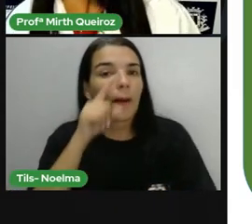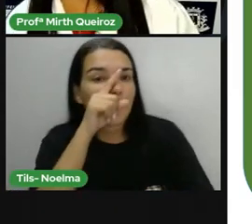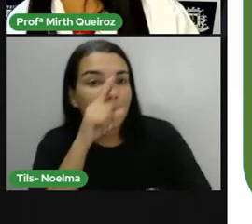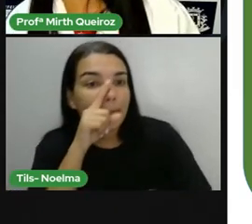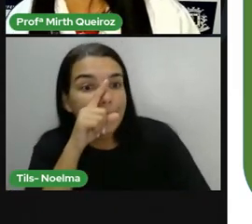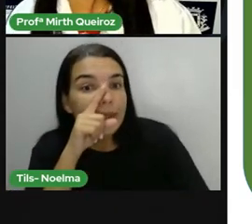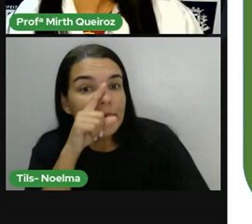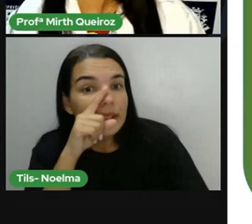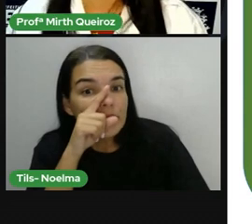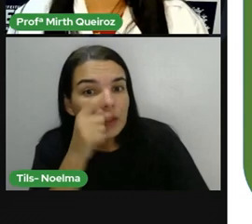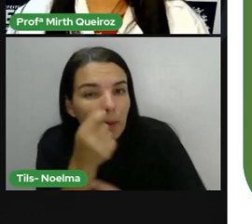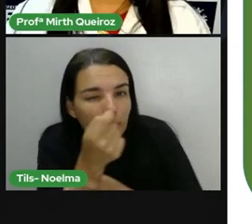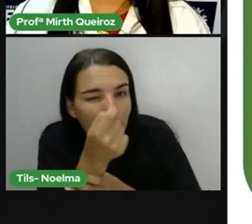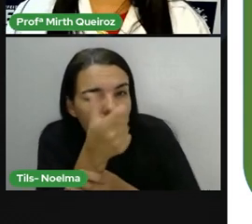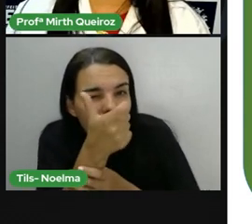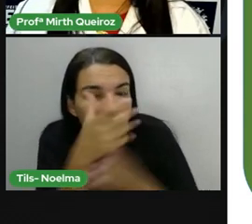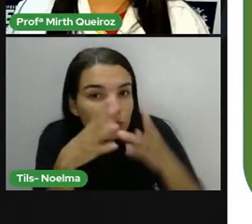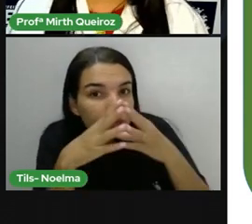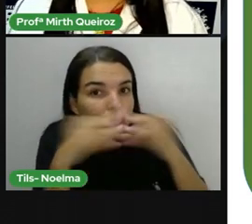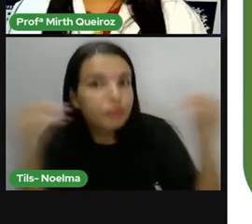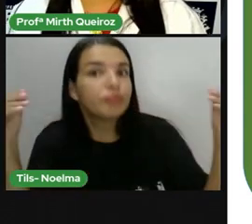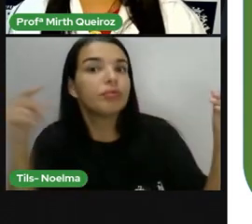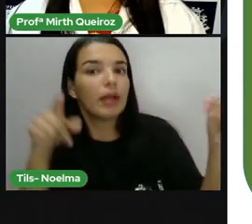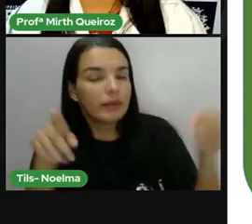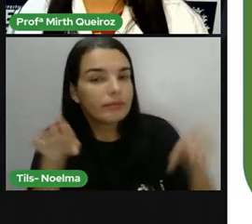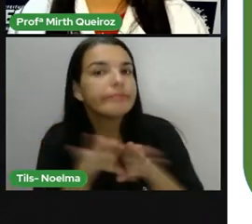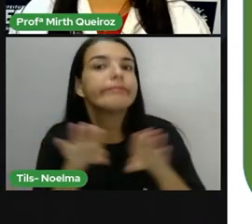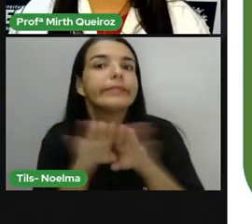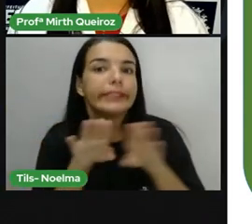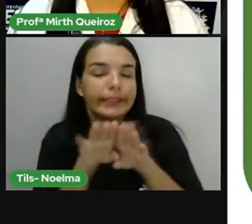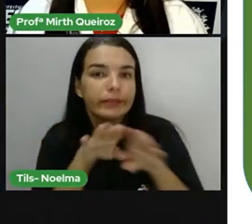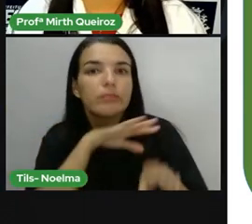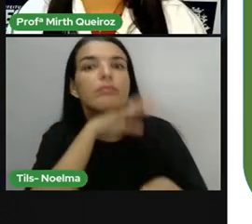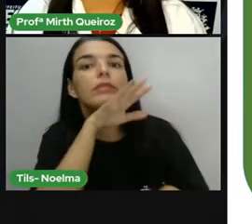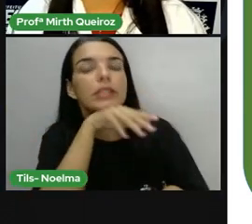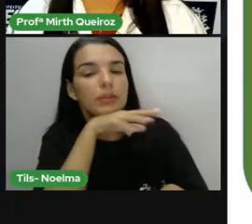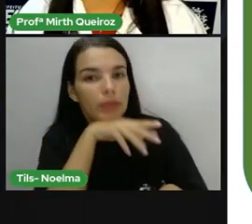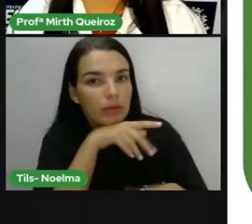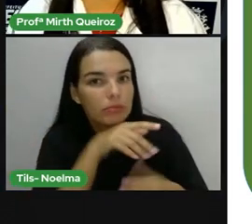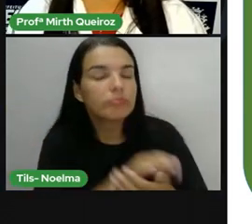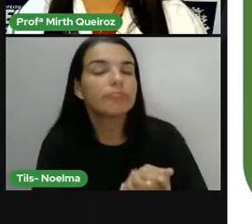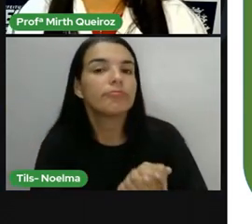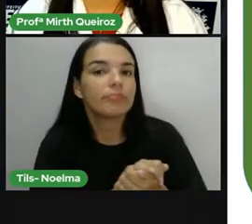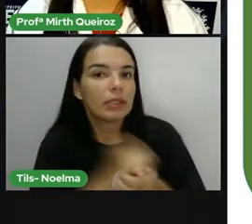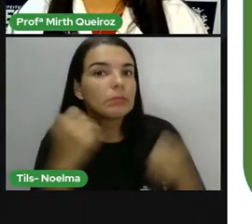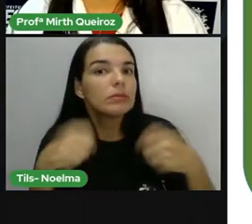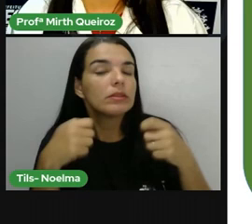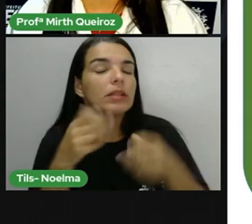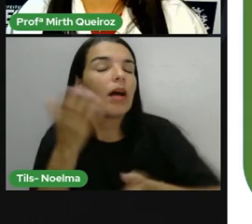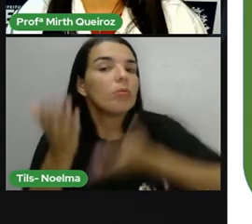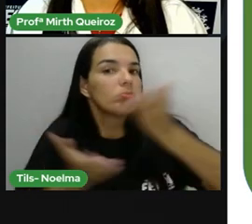está em extinção, é diferente. Está em perigo, apesar de não ser considerada